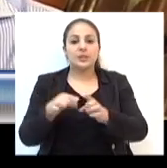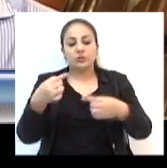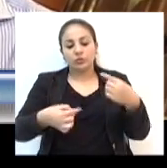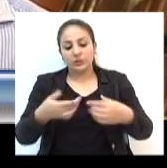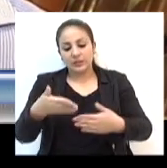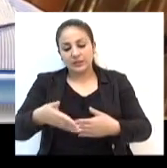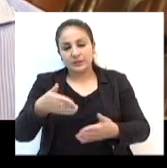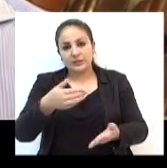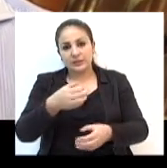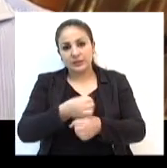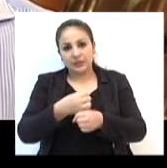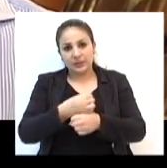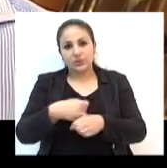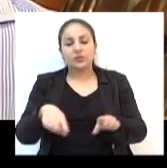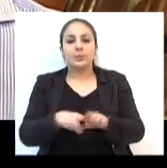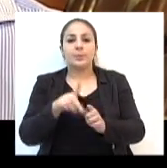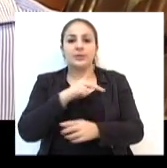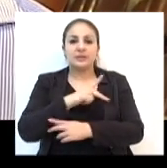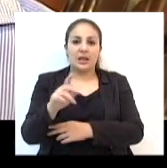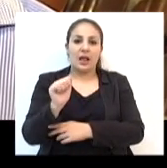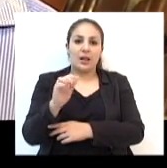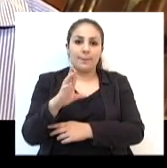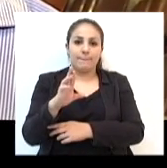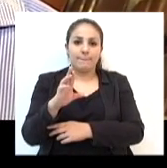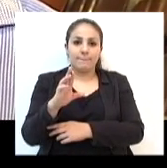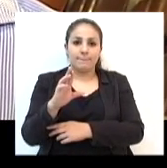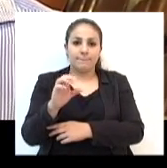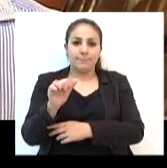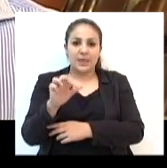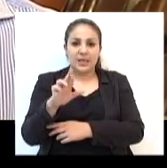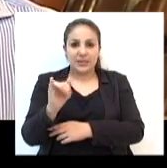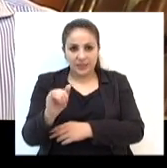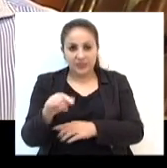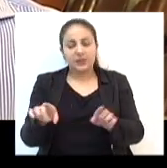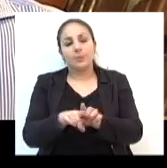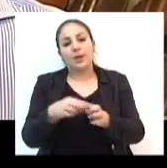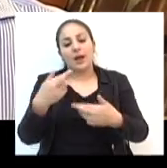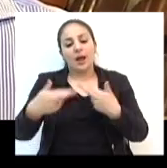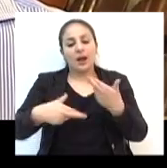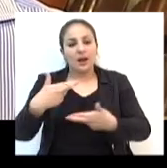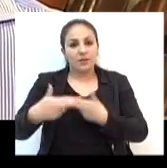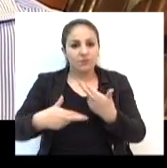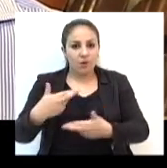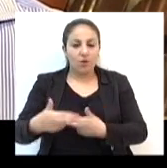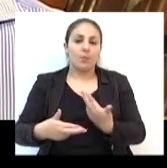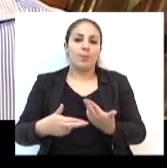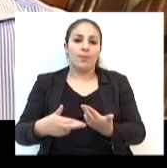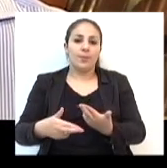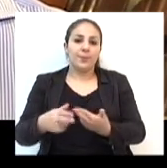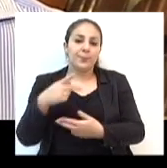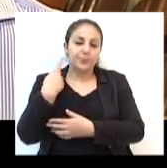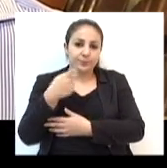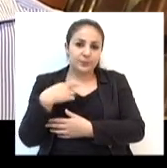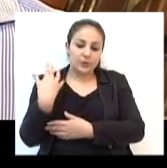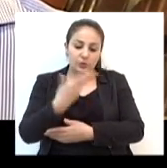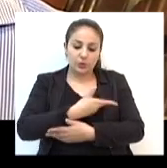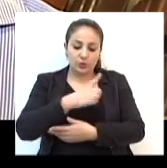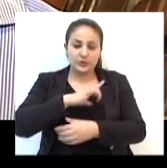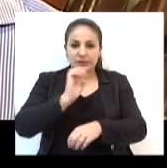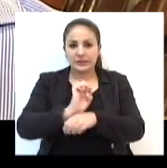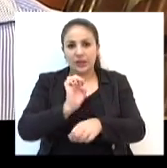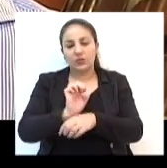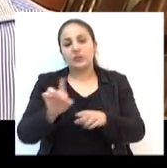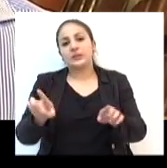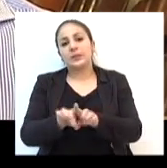pela presidência, o vereador Albiri Grando, a reforma política no nosso município. sim, dar a nossa contribuição